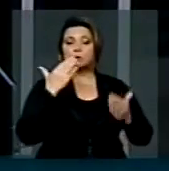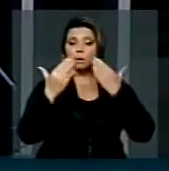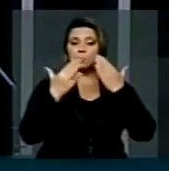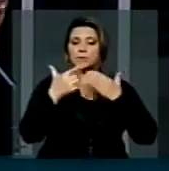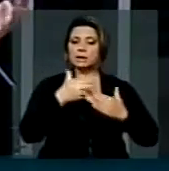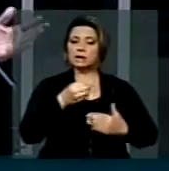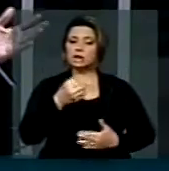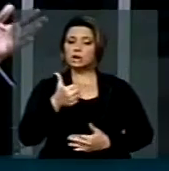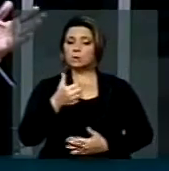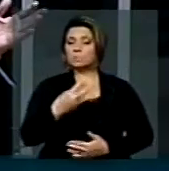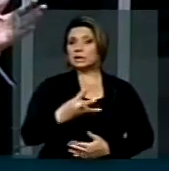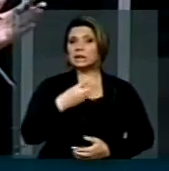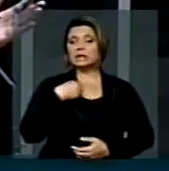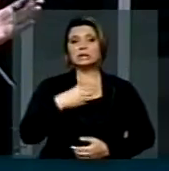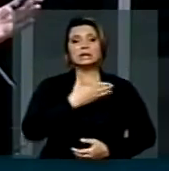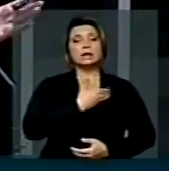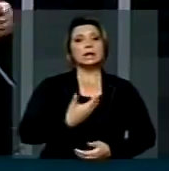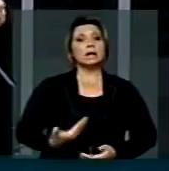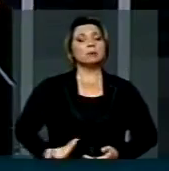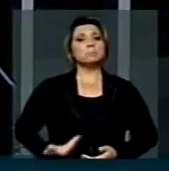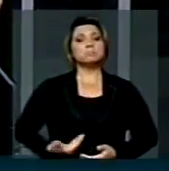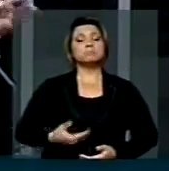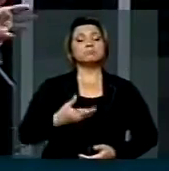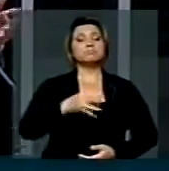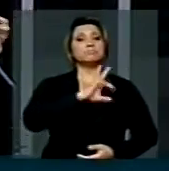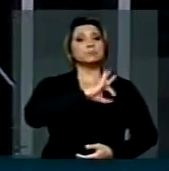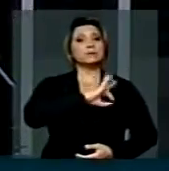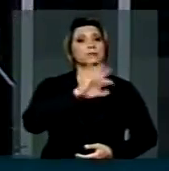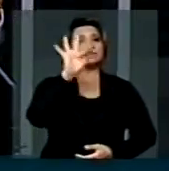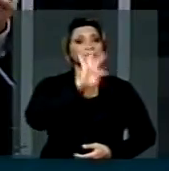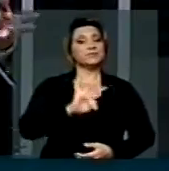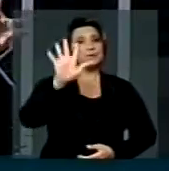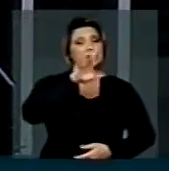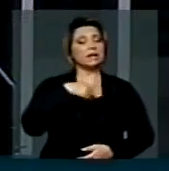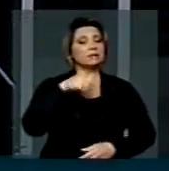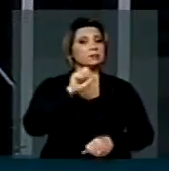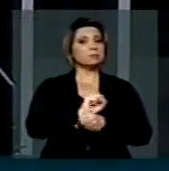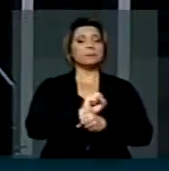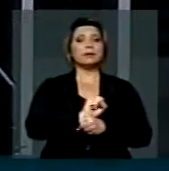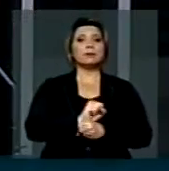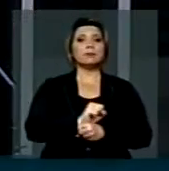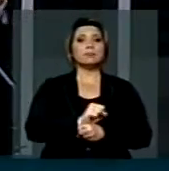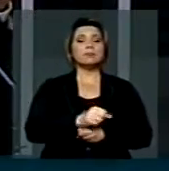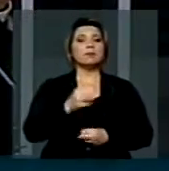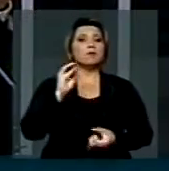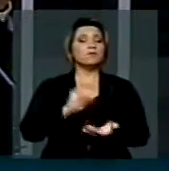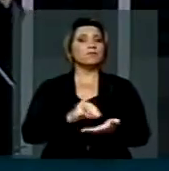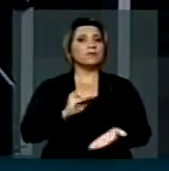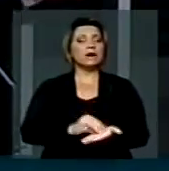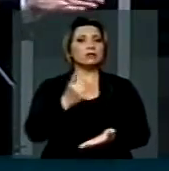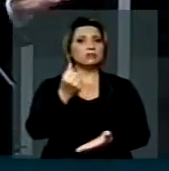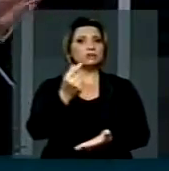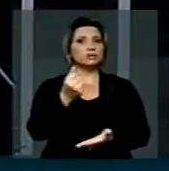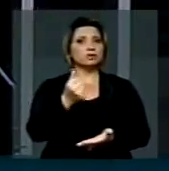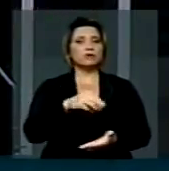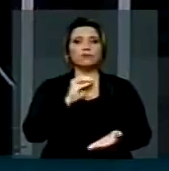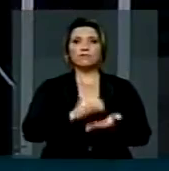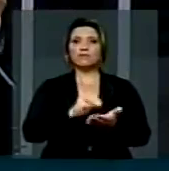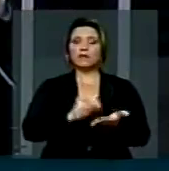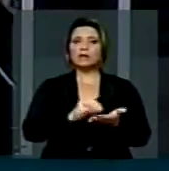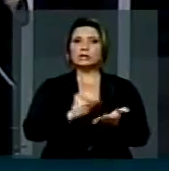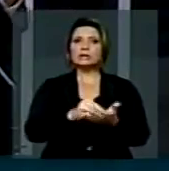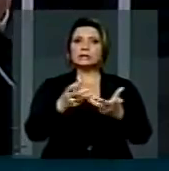Polícia Federal está parando, por falta de orçamento, por falta de recursos. Por exemplo, no Paraná,